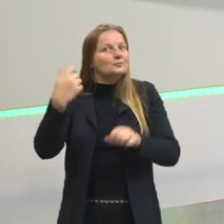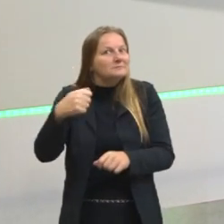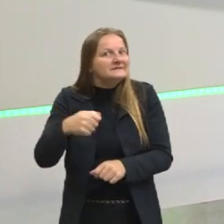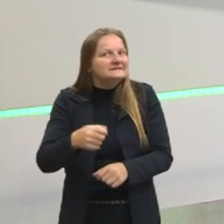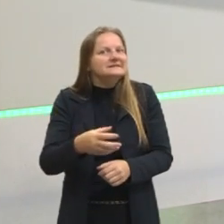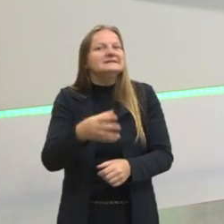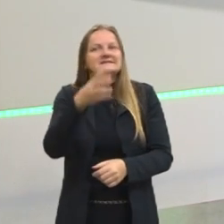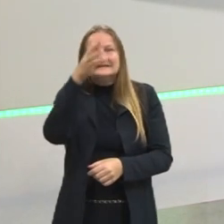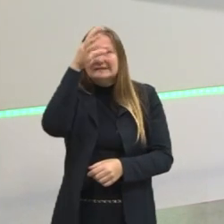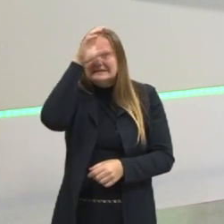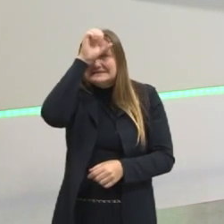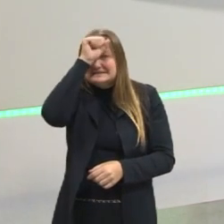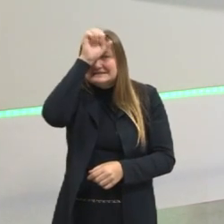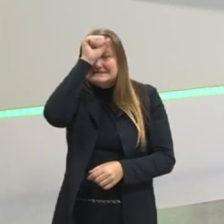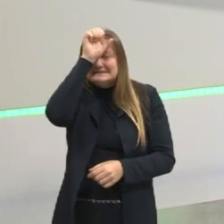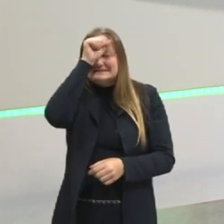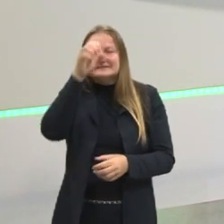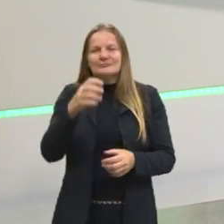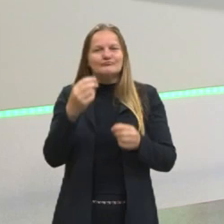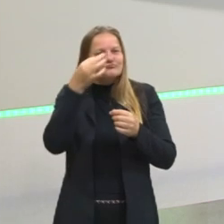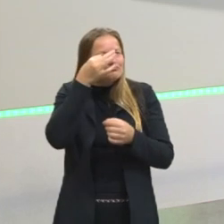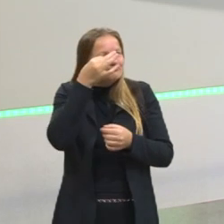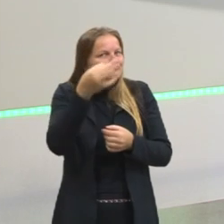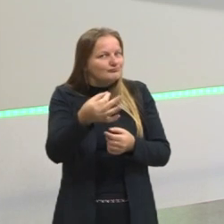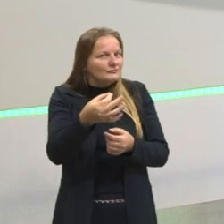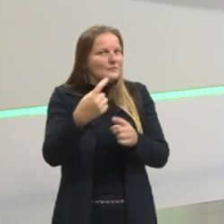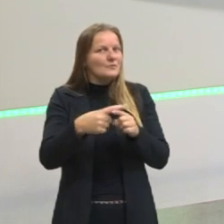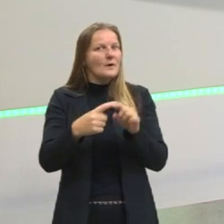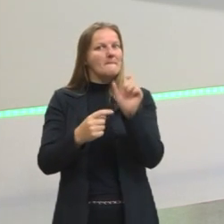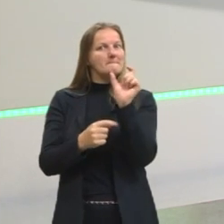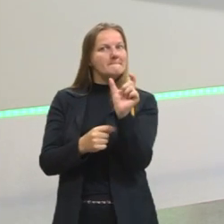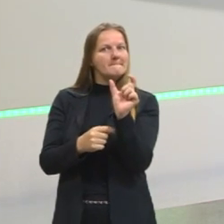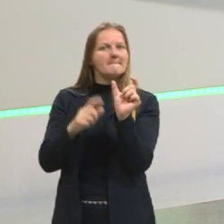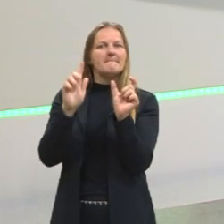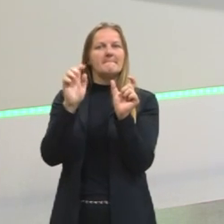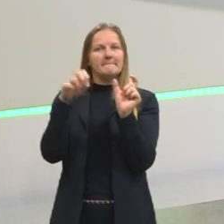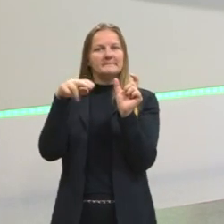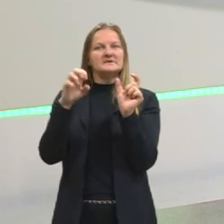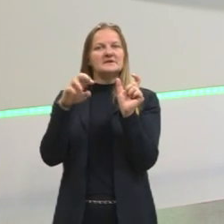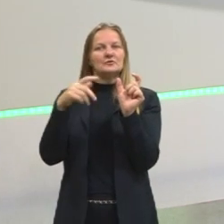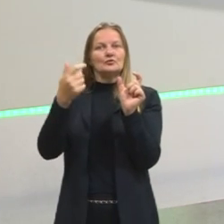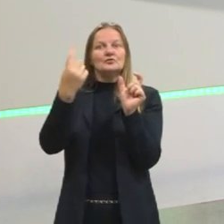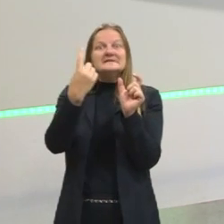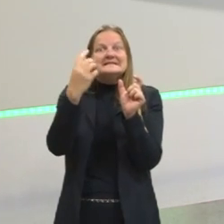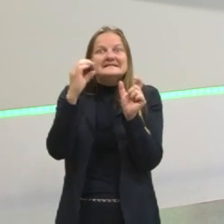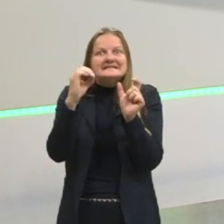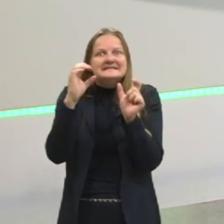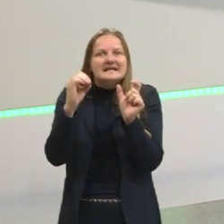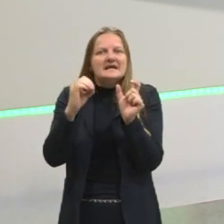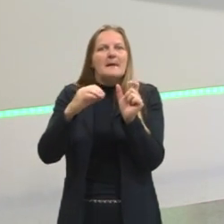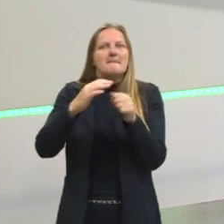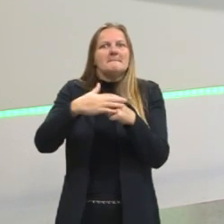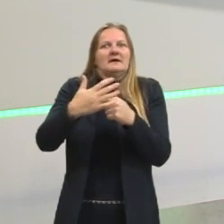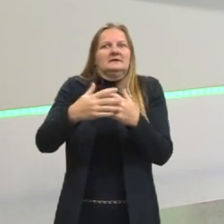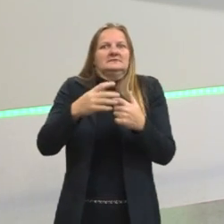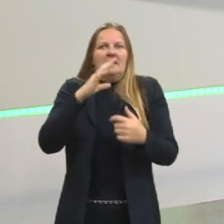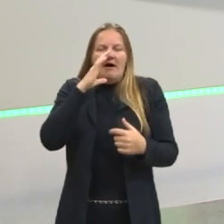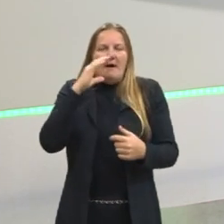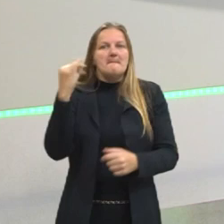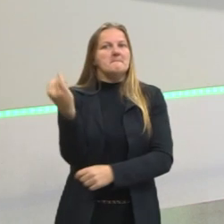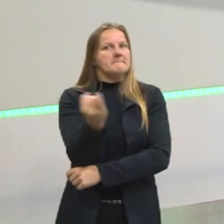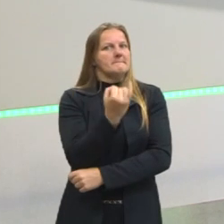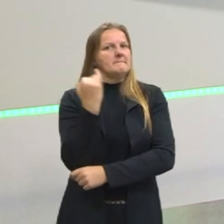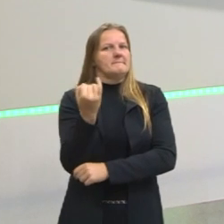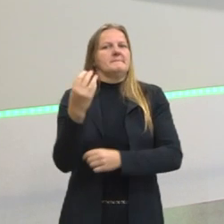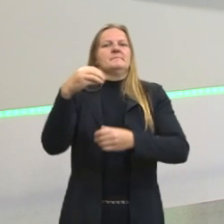trabalhar, a gente precisa ter atenção, porque só pela quantidade de recorrências a gente percebe a importância que ele tem.